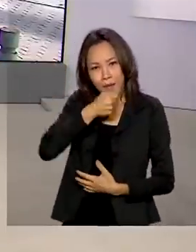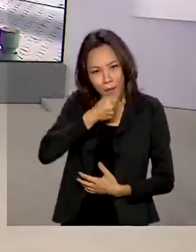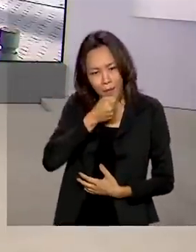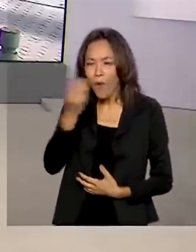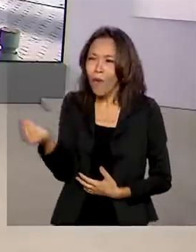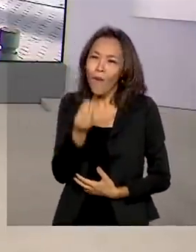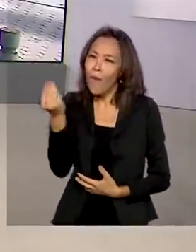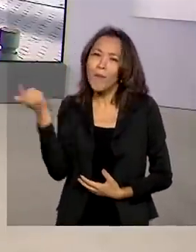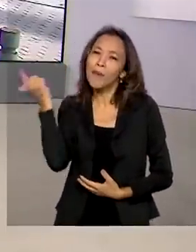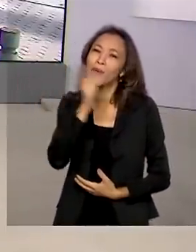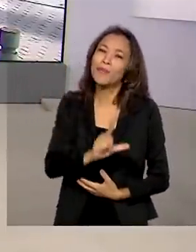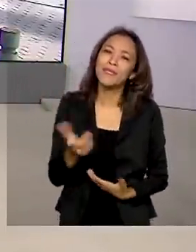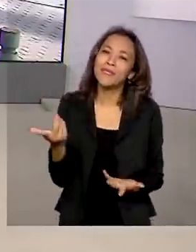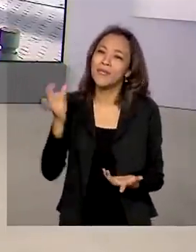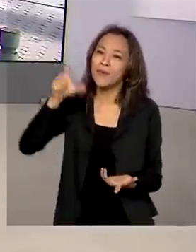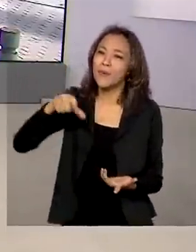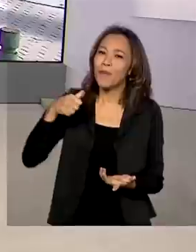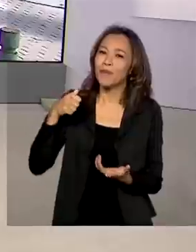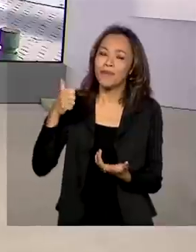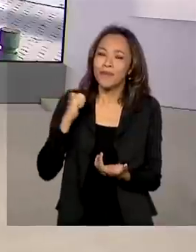faz para concorrer a uma bolsa? Bom dia!